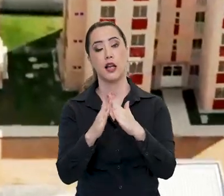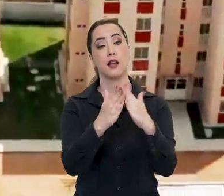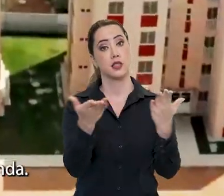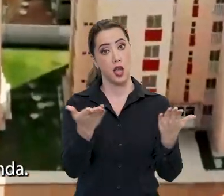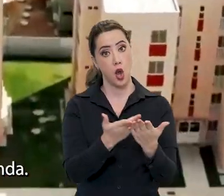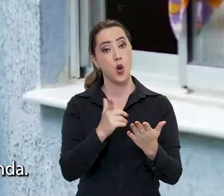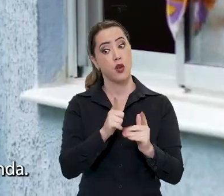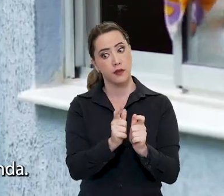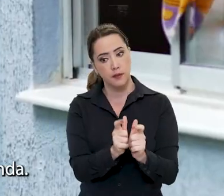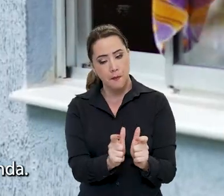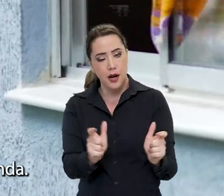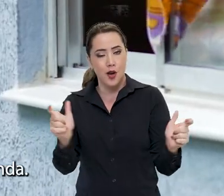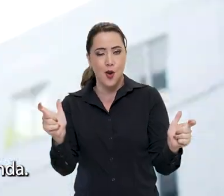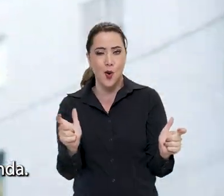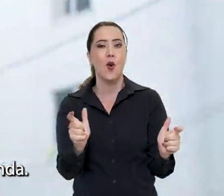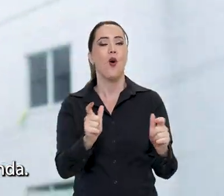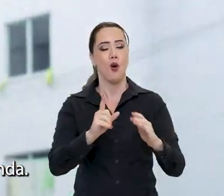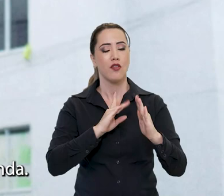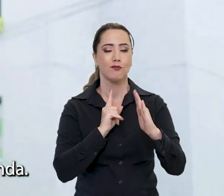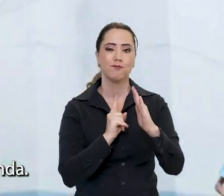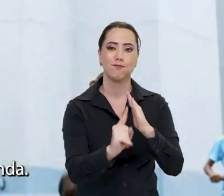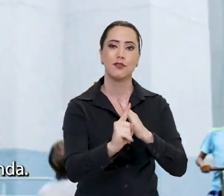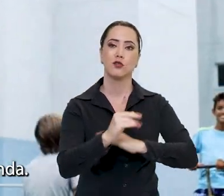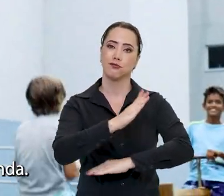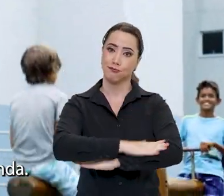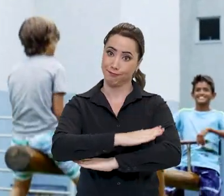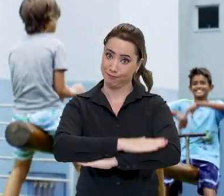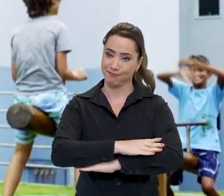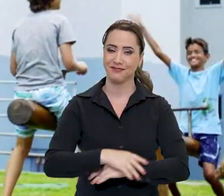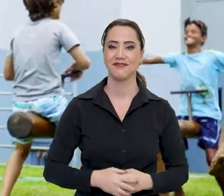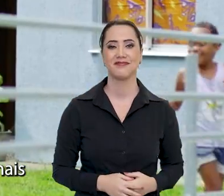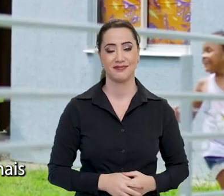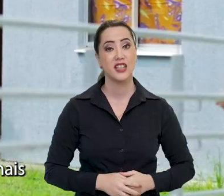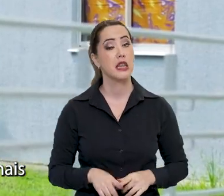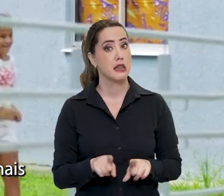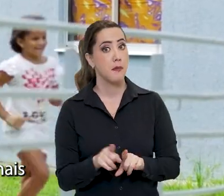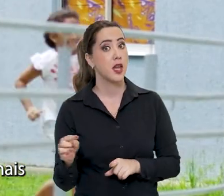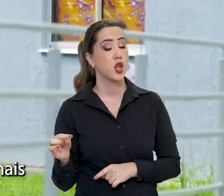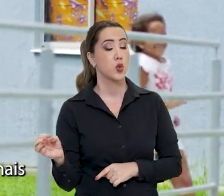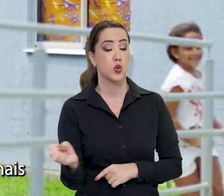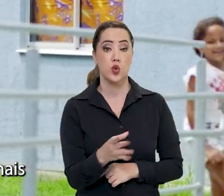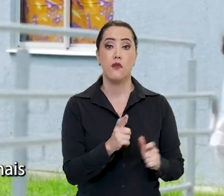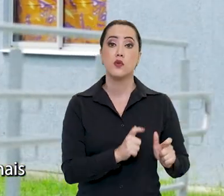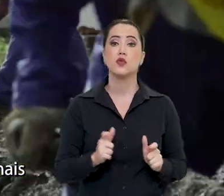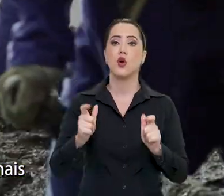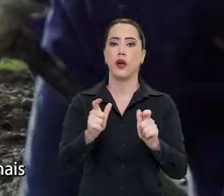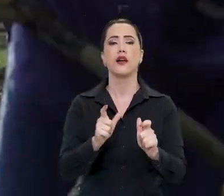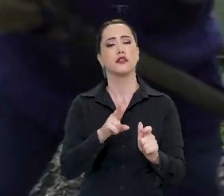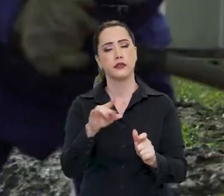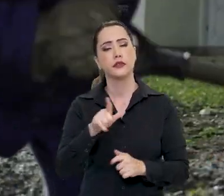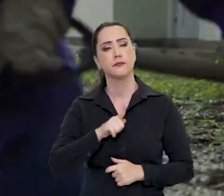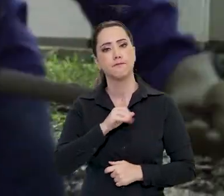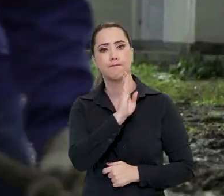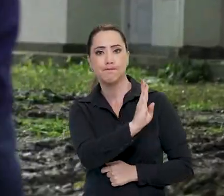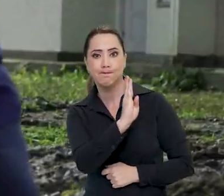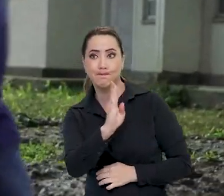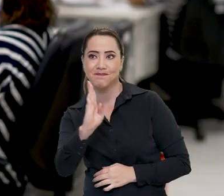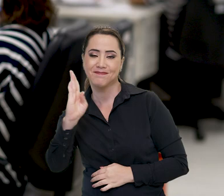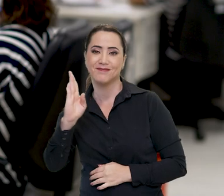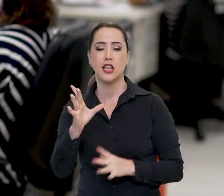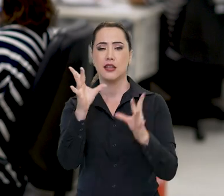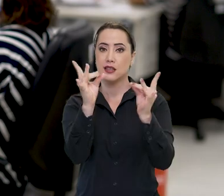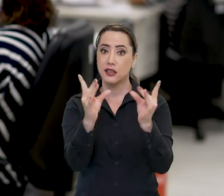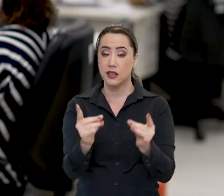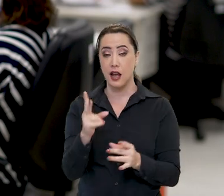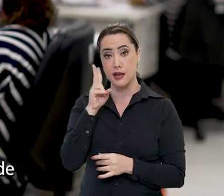dos imóveis, que agora serão maiores e com varanda. Além disso, todos os novos conjuntos habitacionais terão bibliotecas.